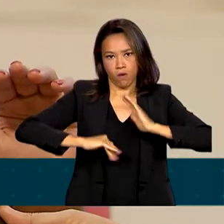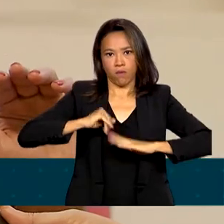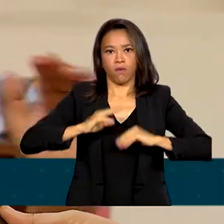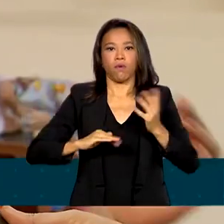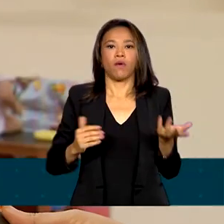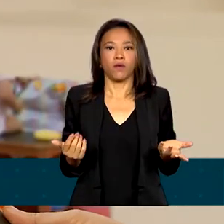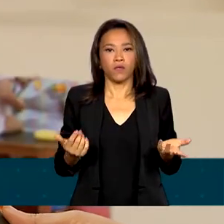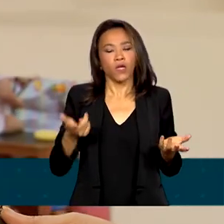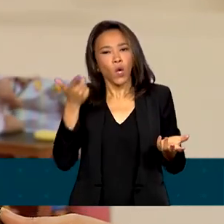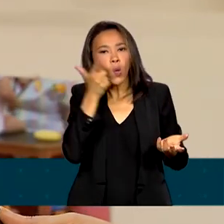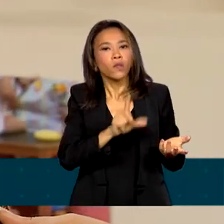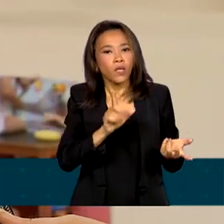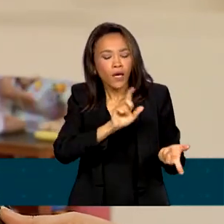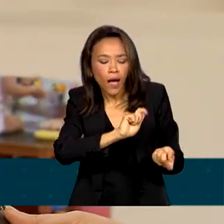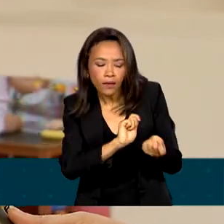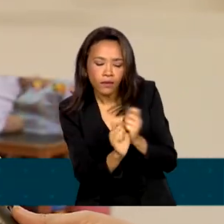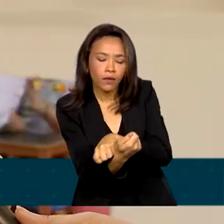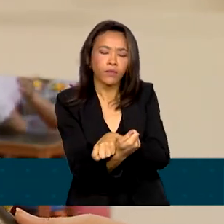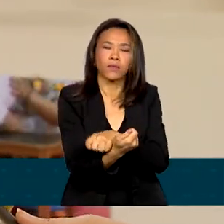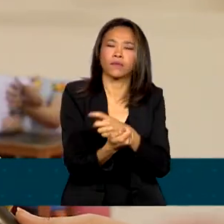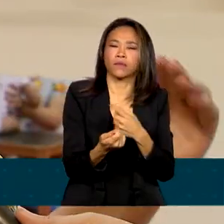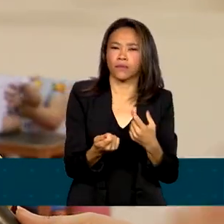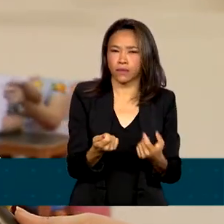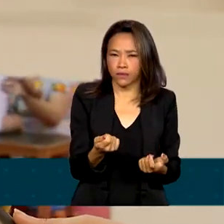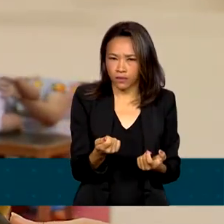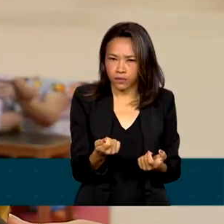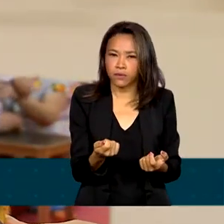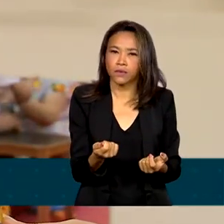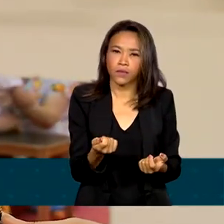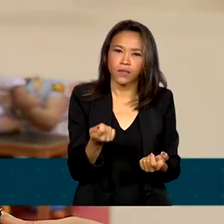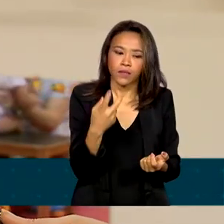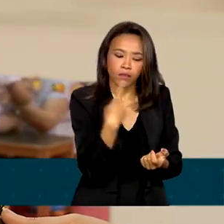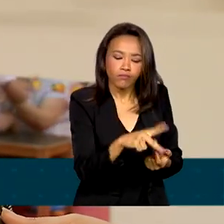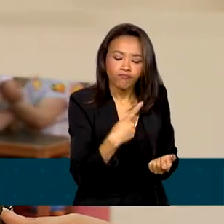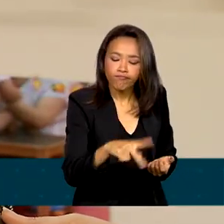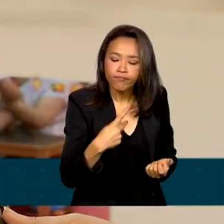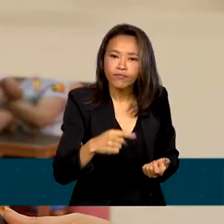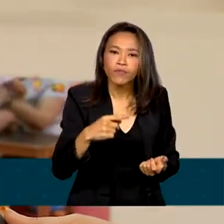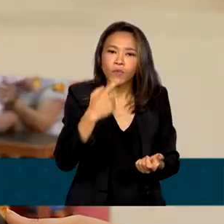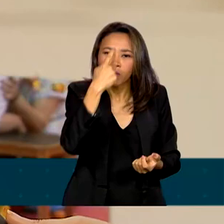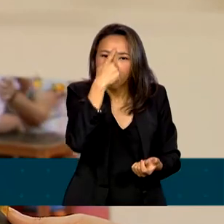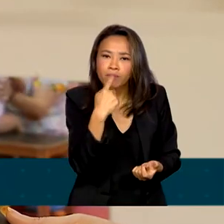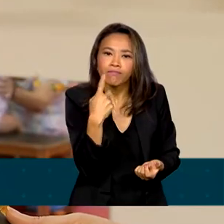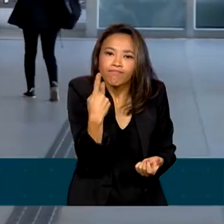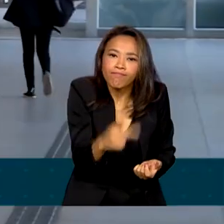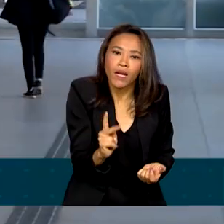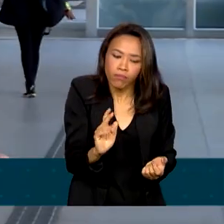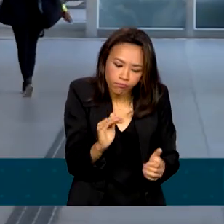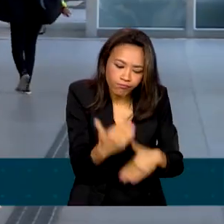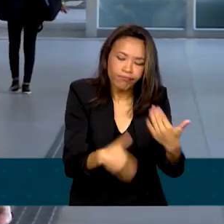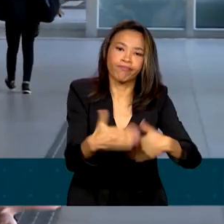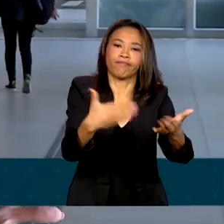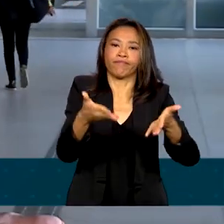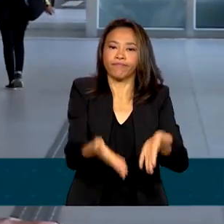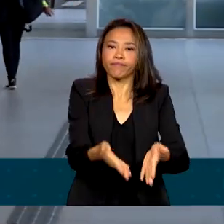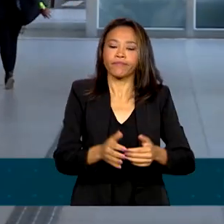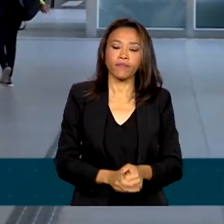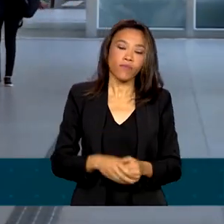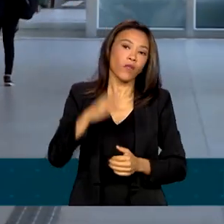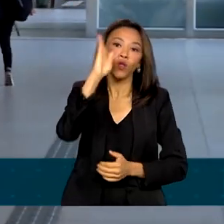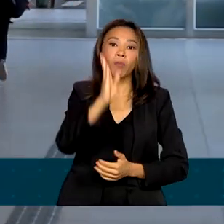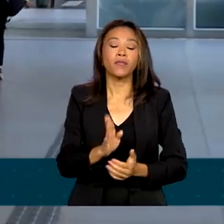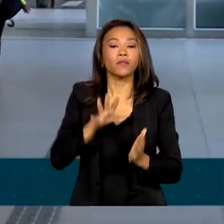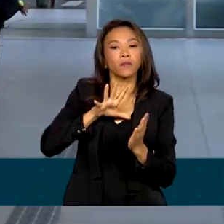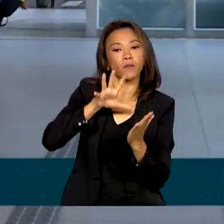adaptar todas as searas que ela precisa para desenvolver bem. No Brasil, segundo dados